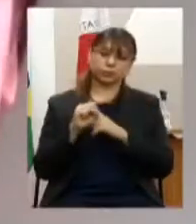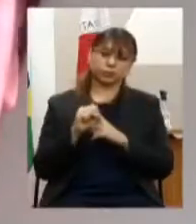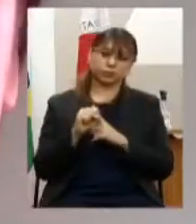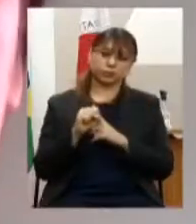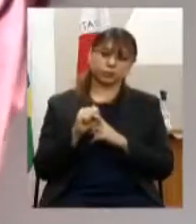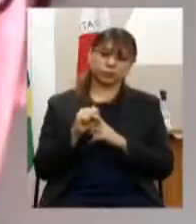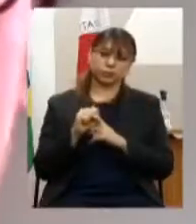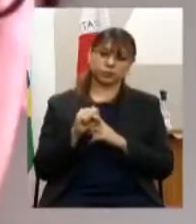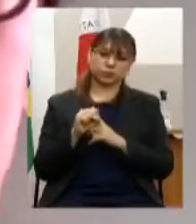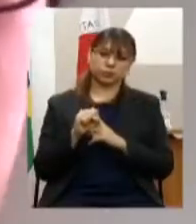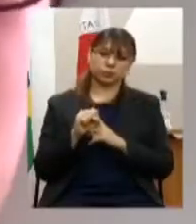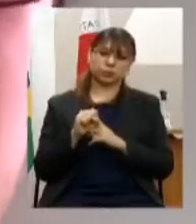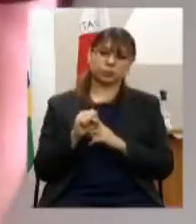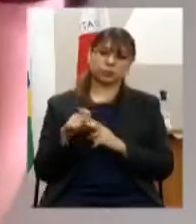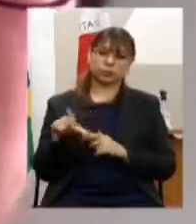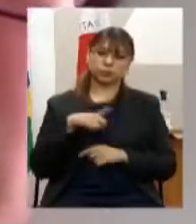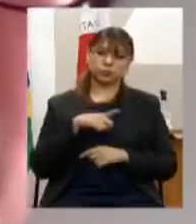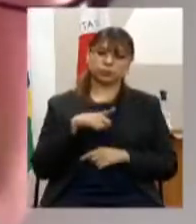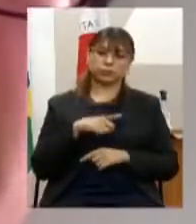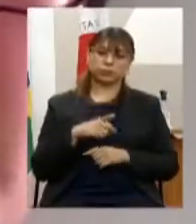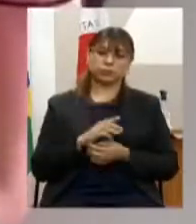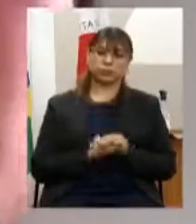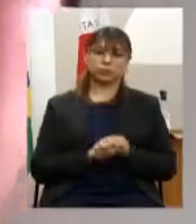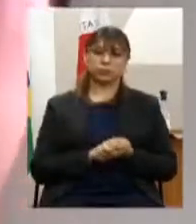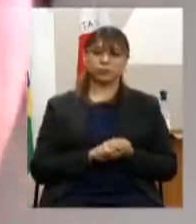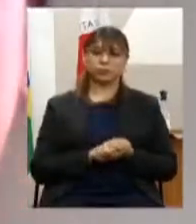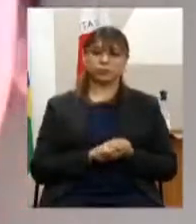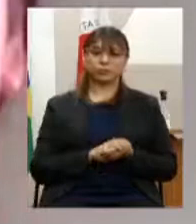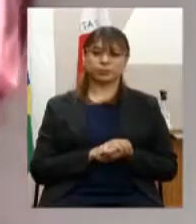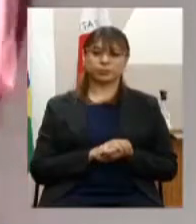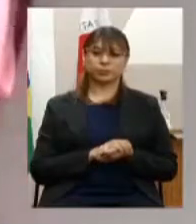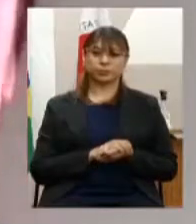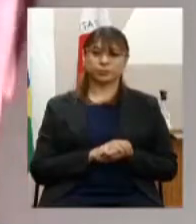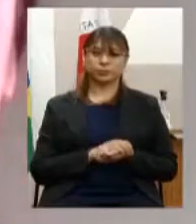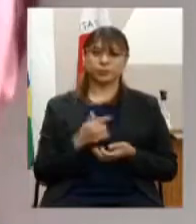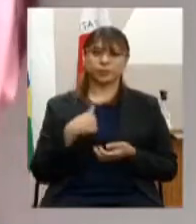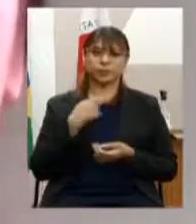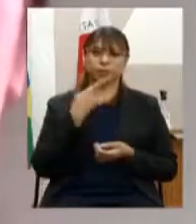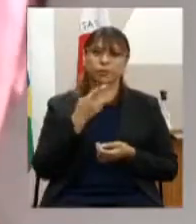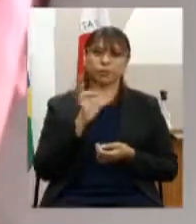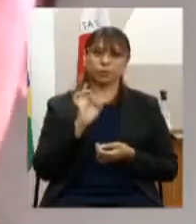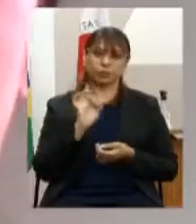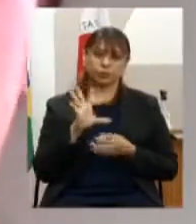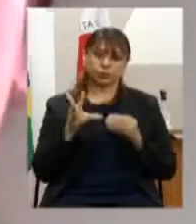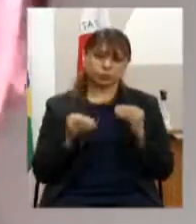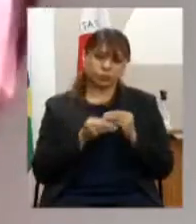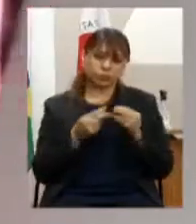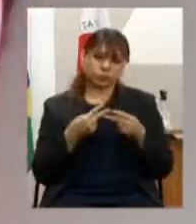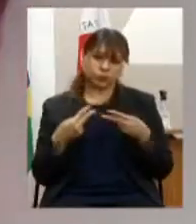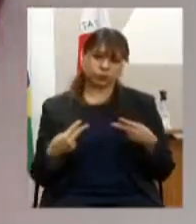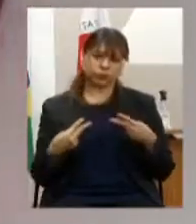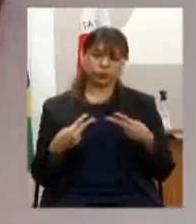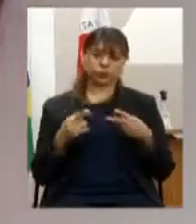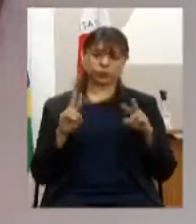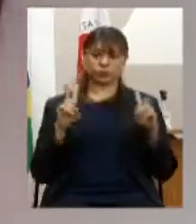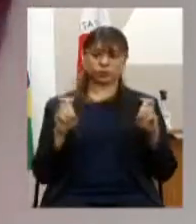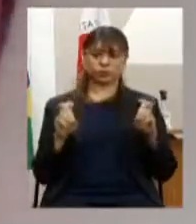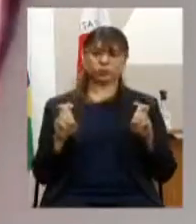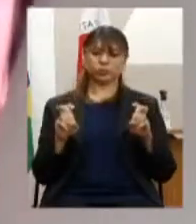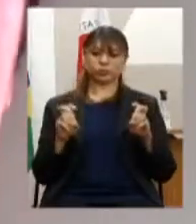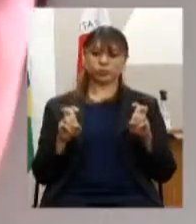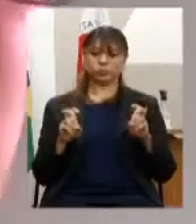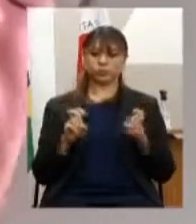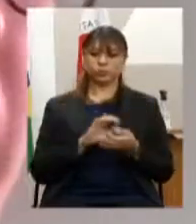implantação de serviços residenciais terapêuticos e aí eu vou apenas dar um adendo em relação aos serviços